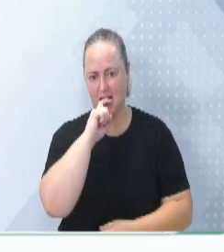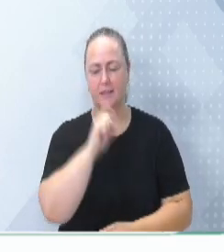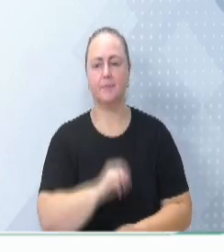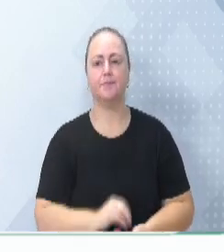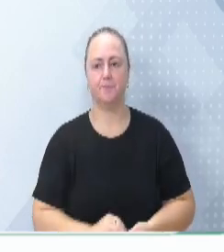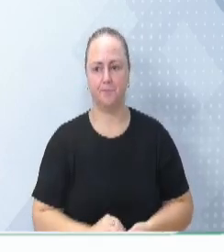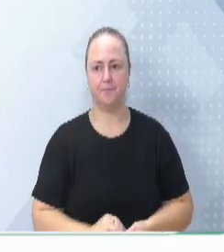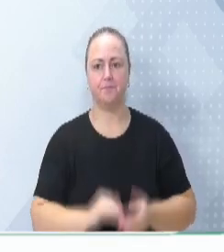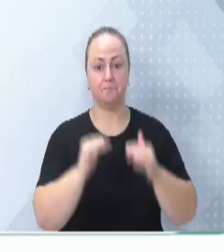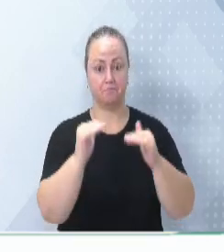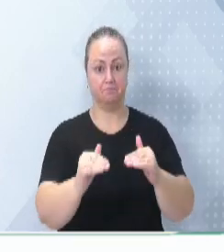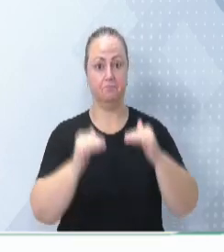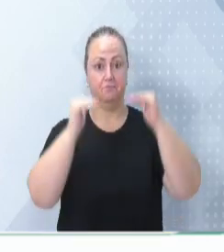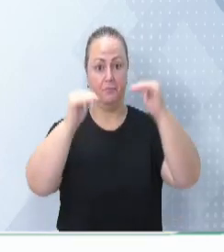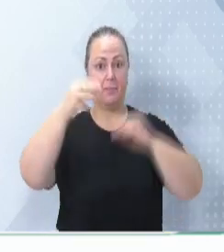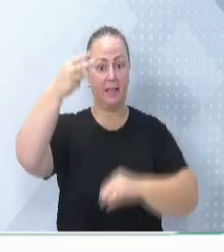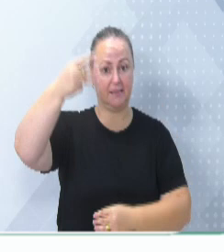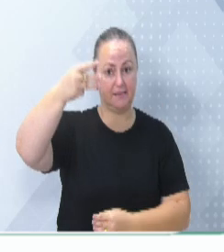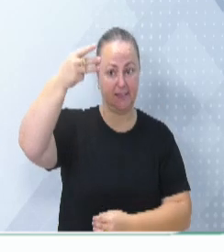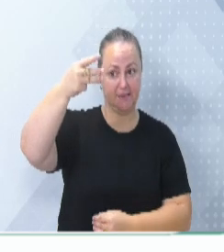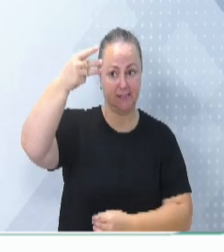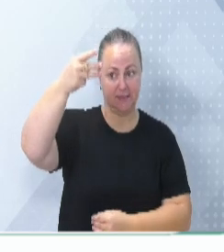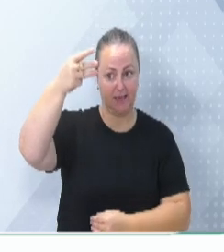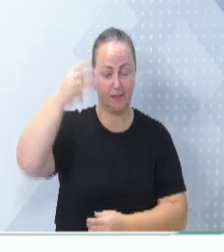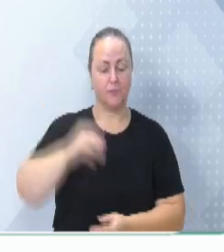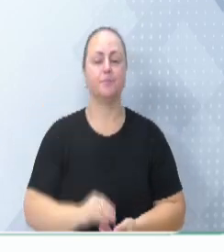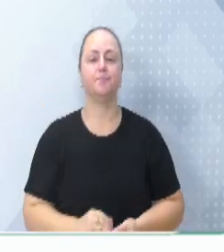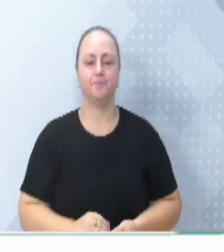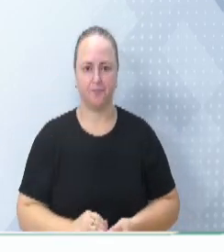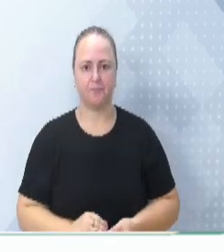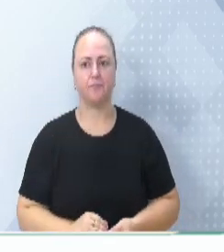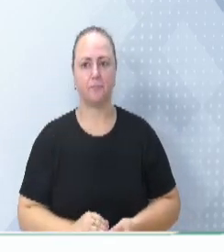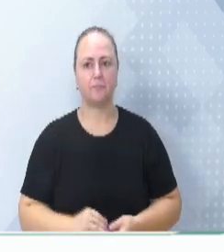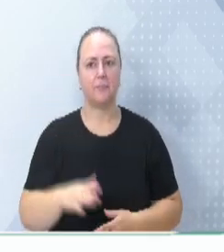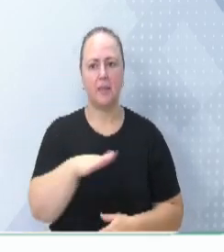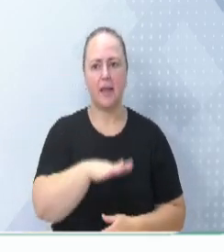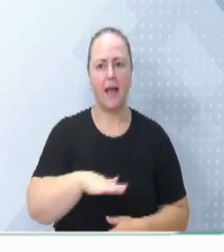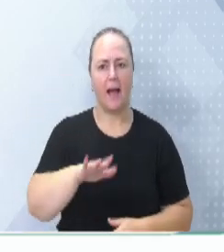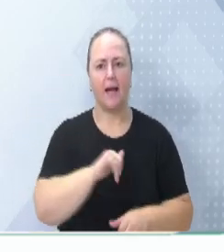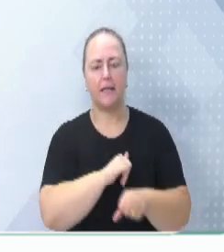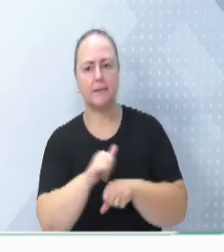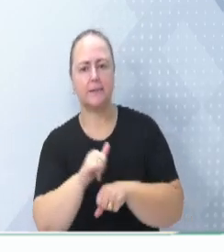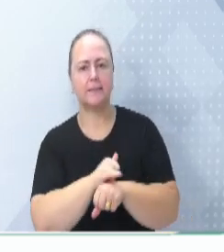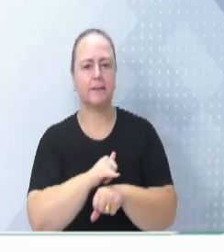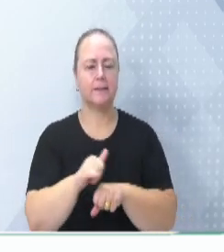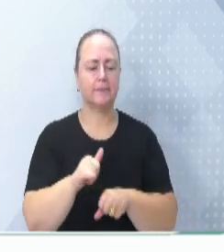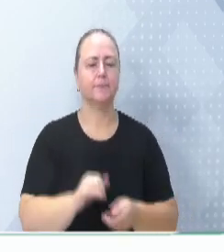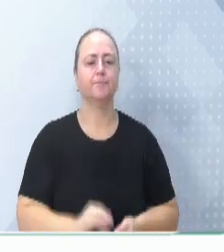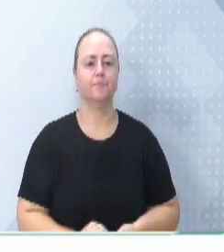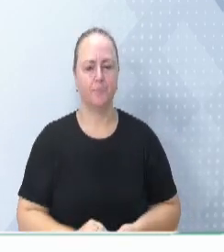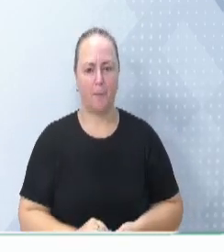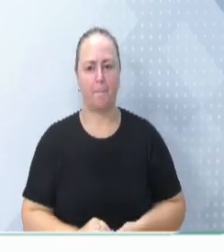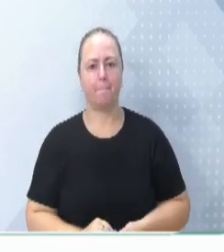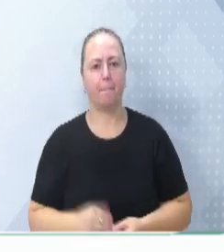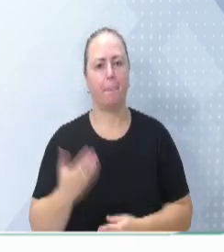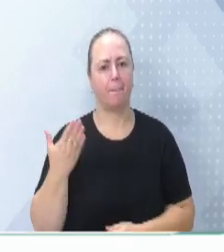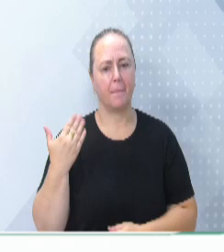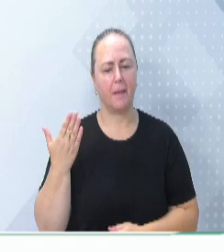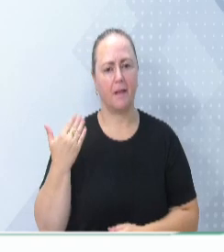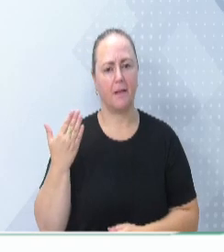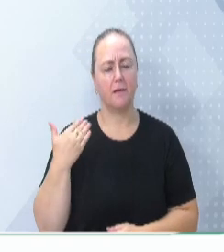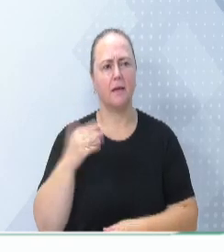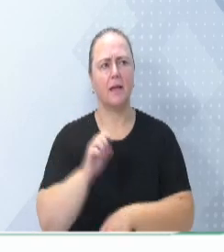nesse terceiro pavimento, nós estamos colocando o que a gente chama de uma área coringa, por quê? Com os recursos, como esses dias o Estado